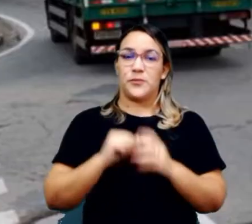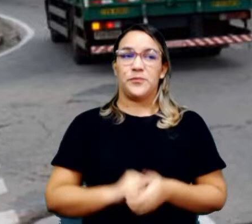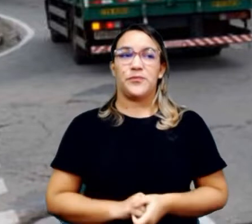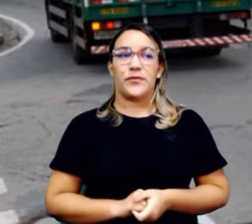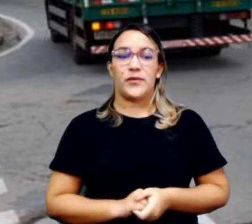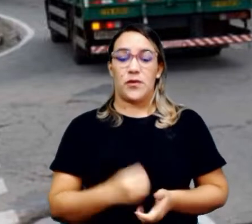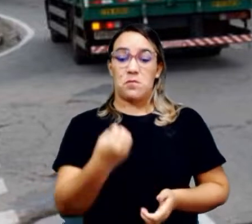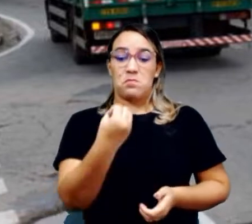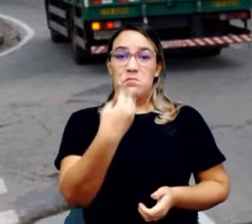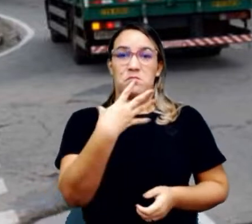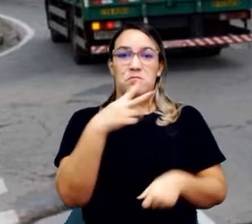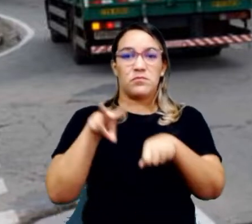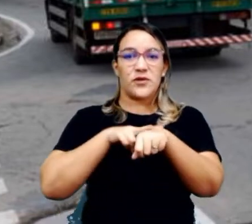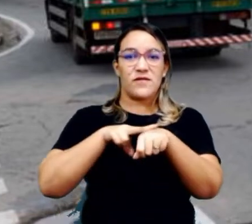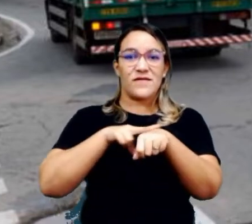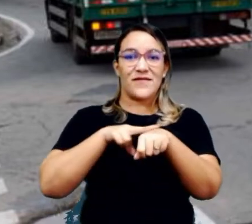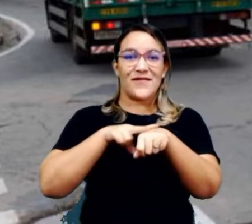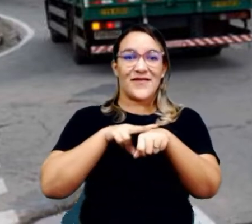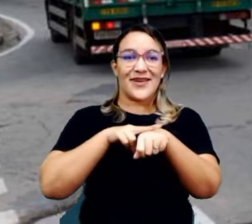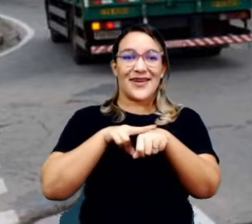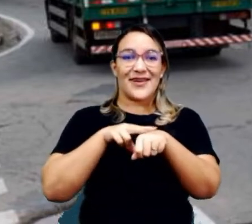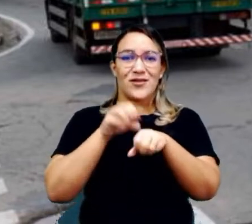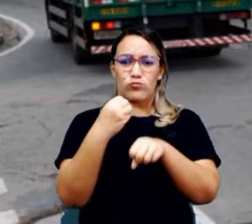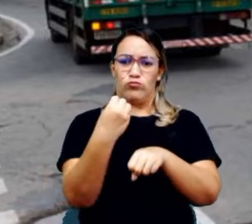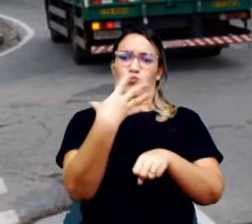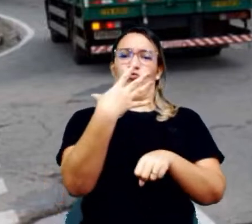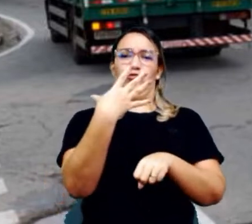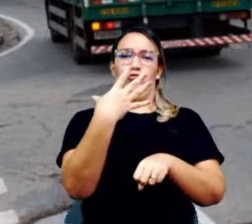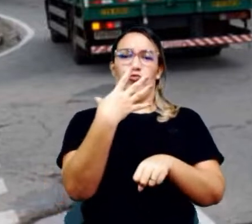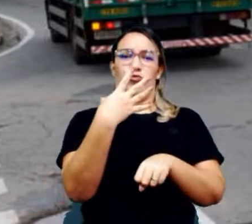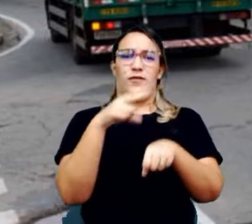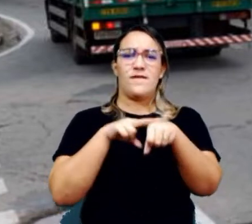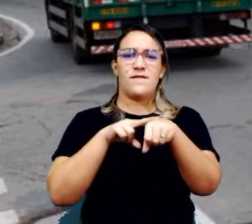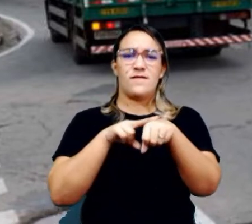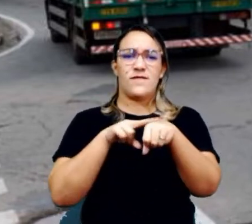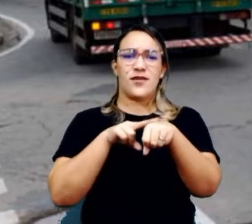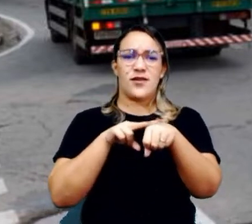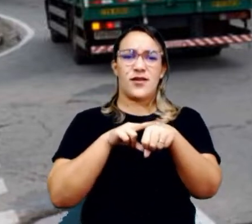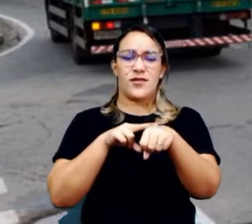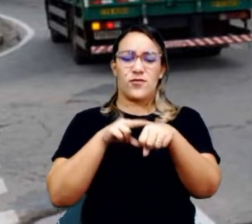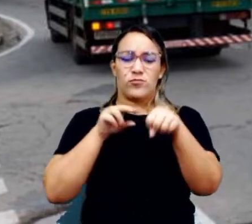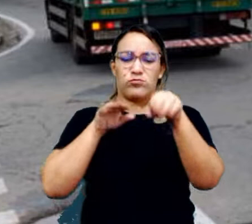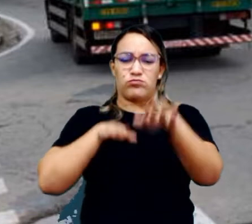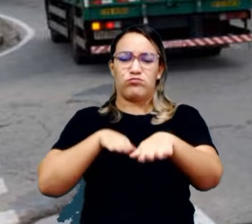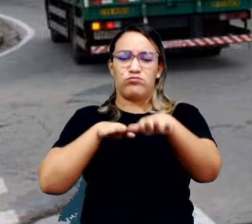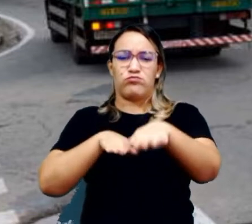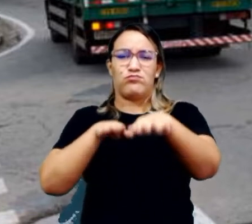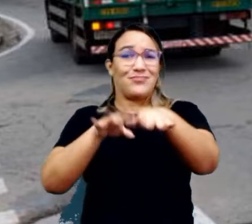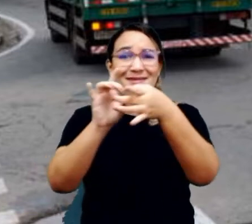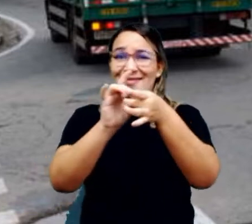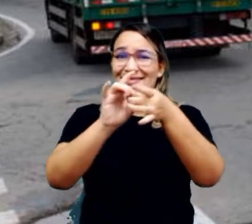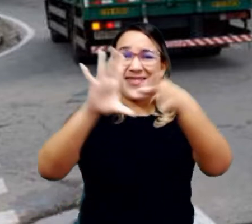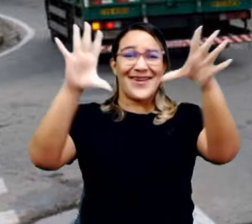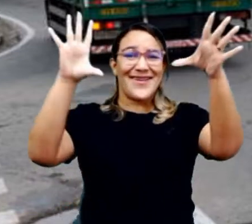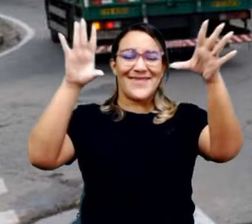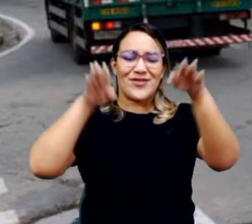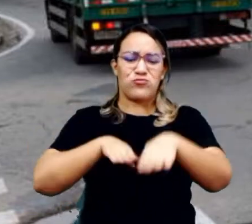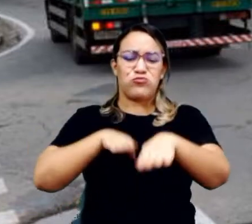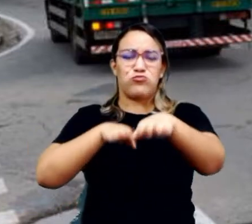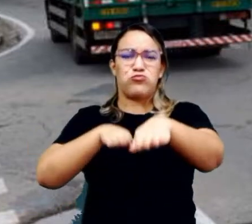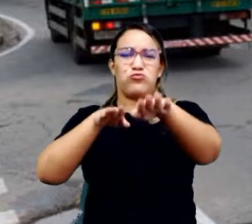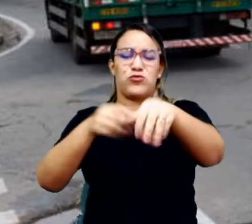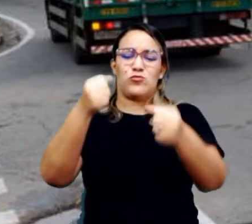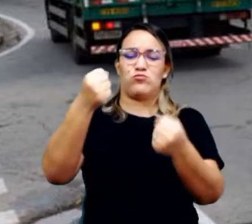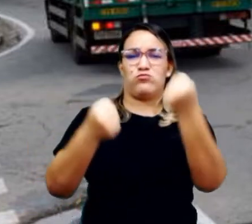Já essa luzinha verde, ela acende indicando para os motoristas seguirem. Então, está livre